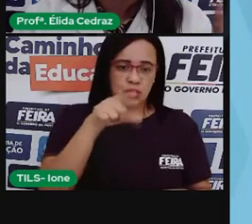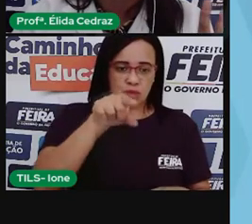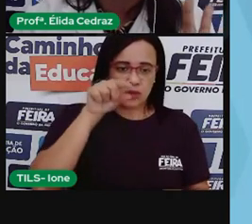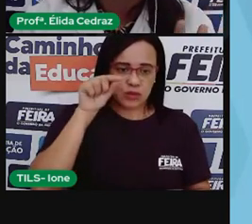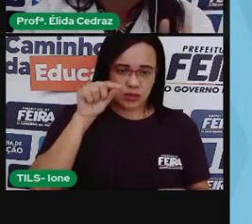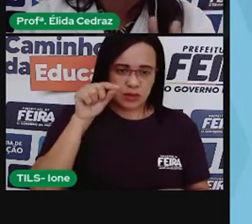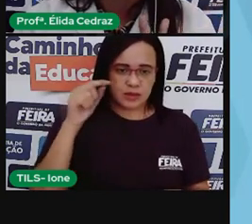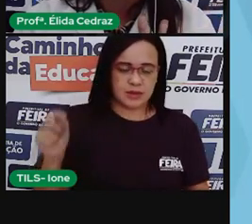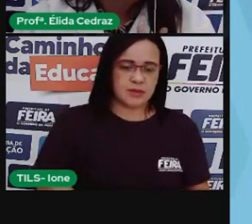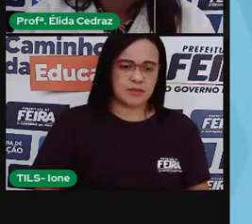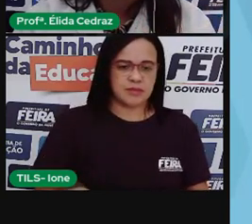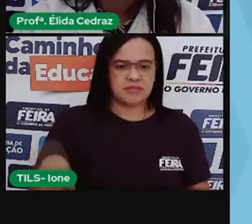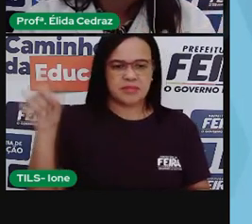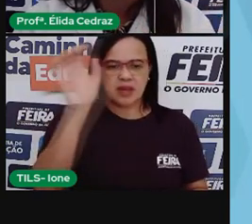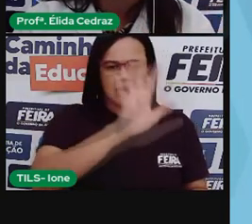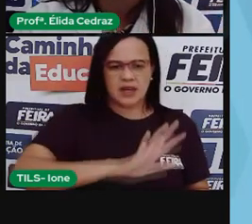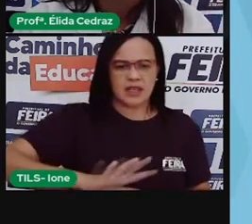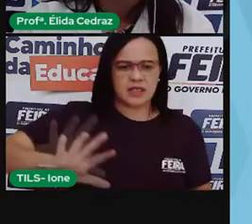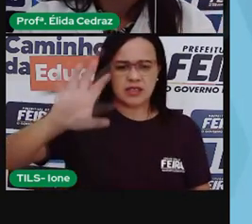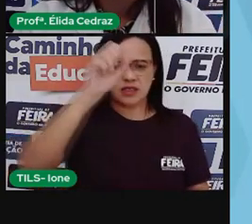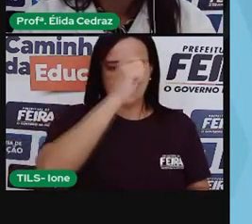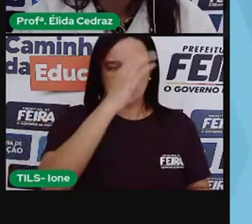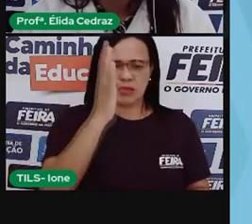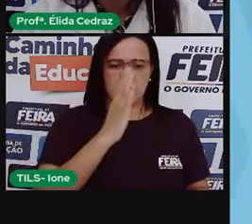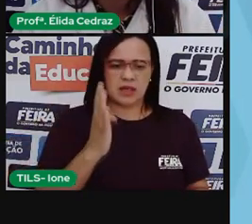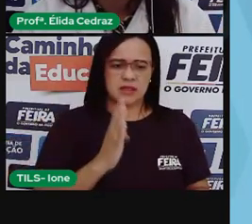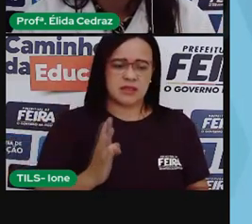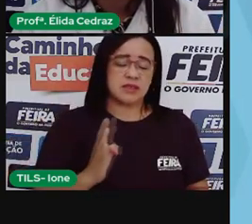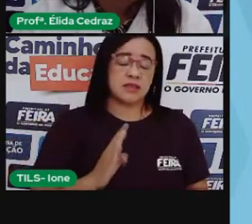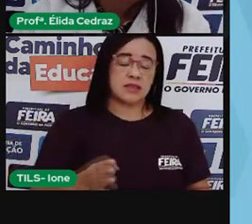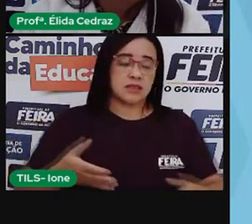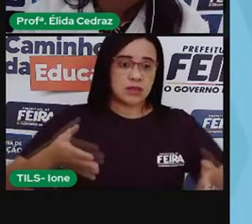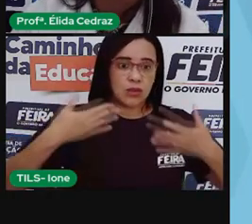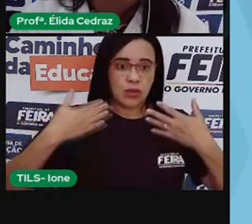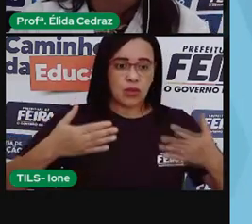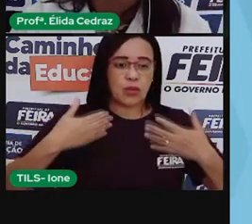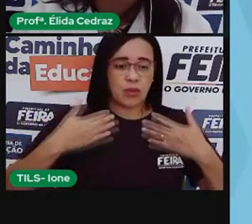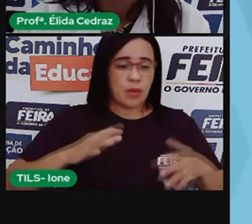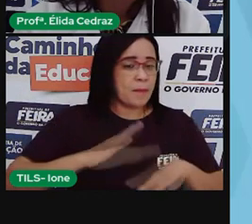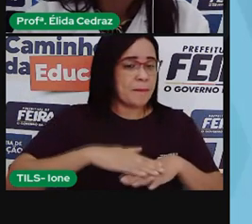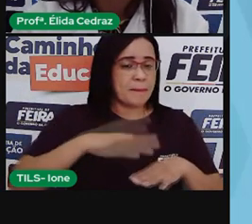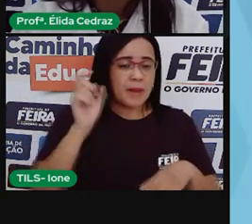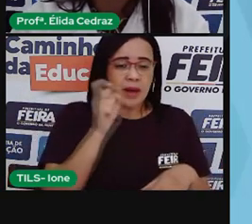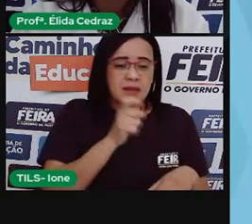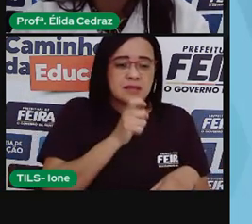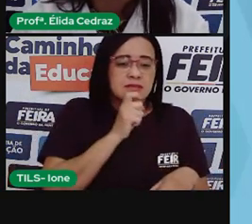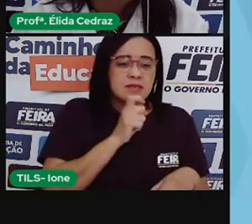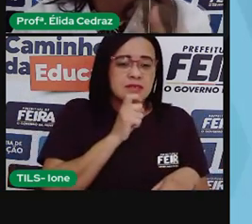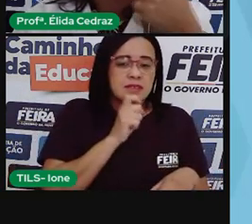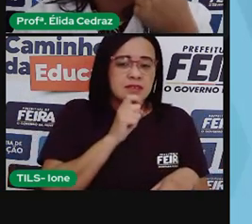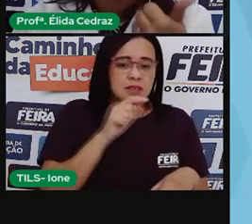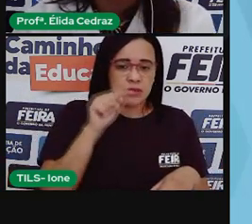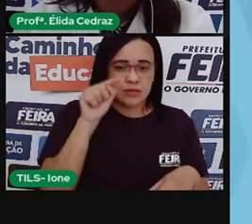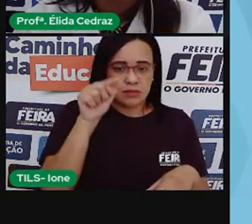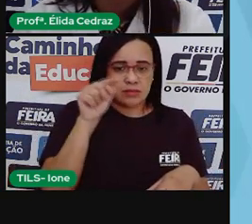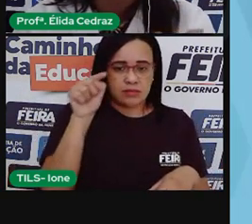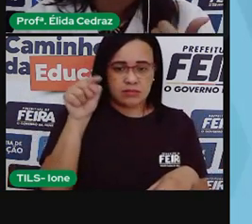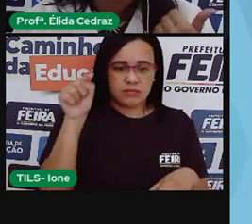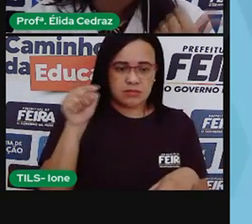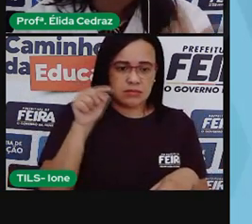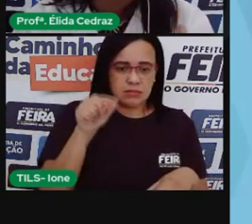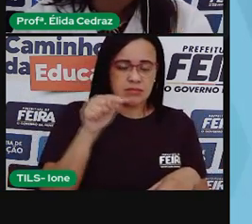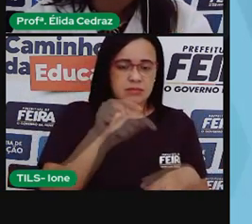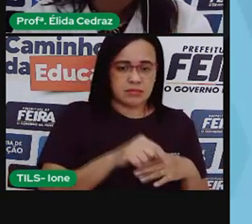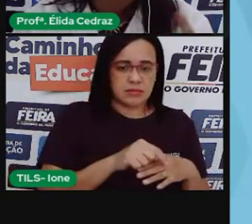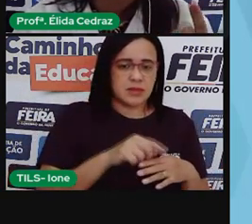Qual é a região brasileira que tem o clima mais frio? E aqui ao lado nós temos as opções. Nordeste,